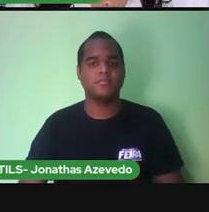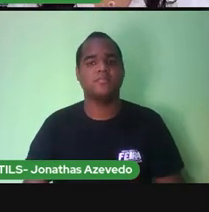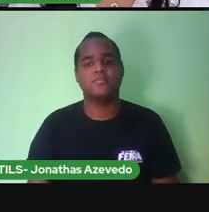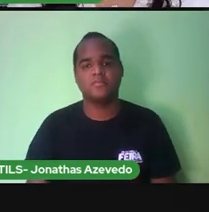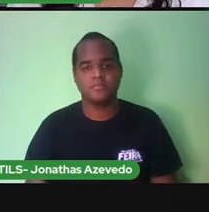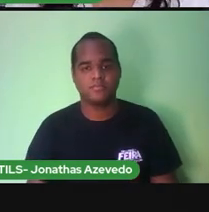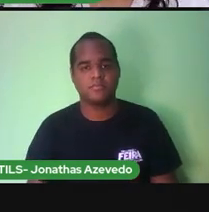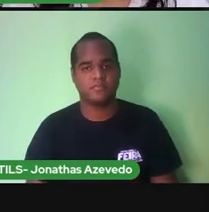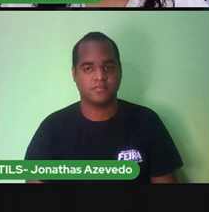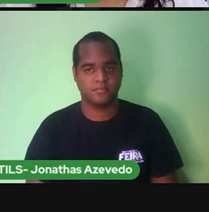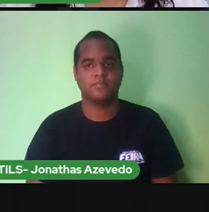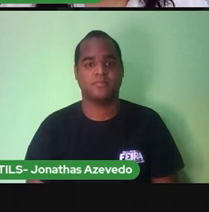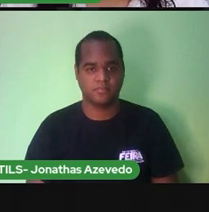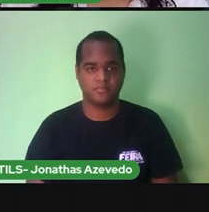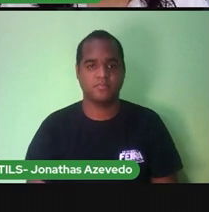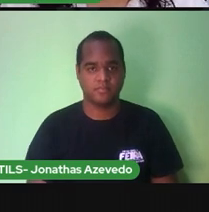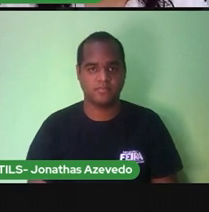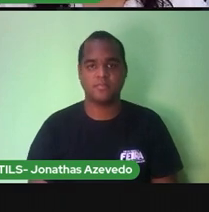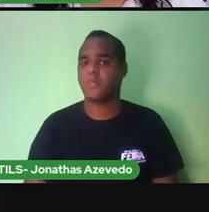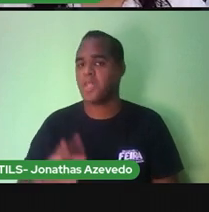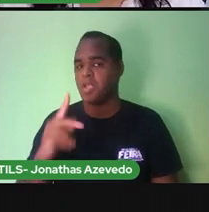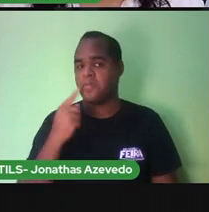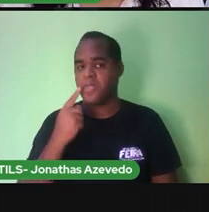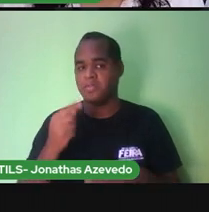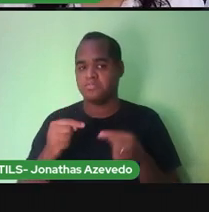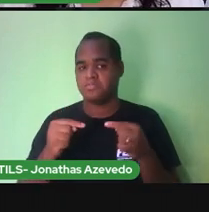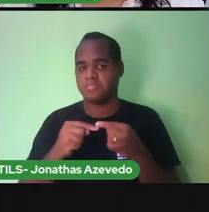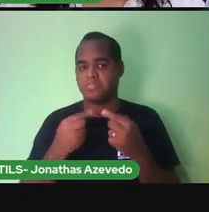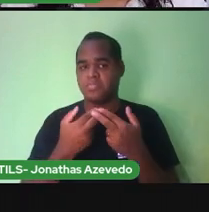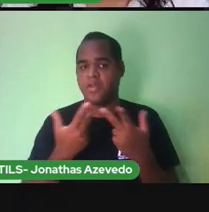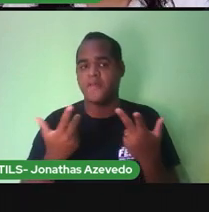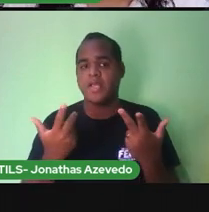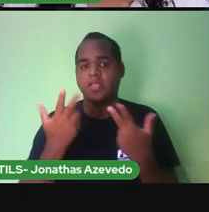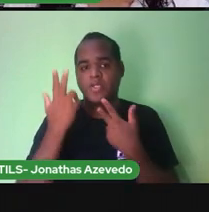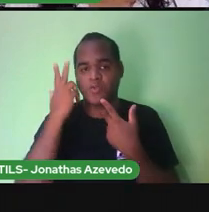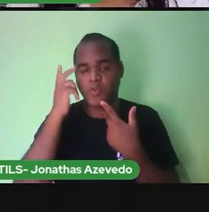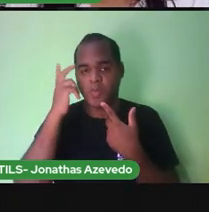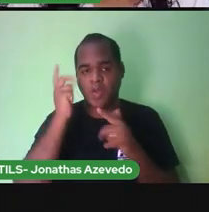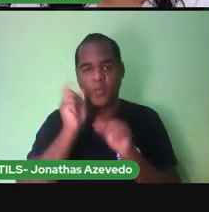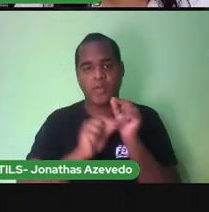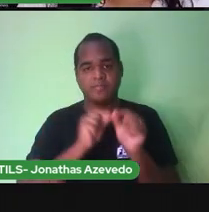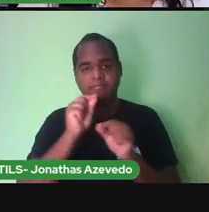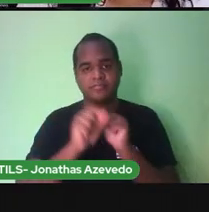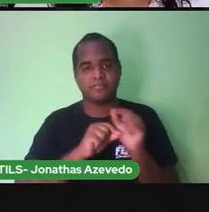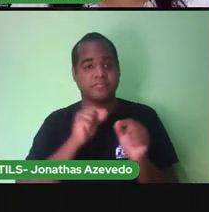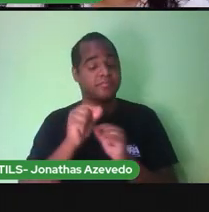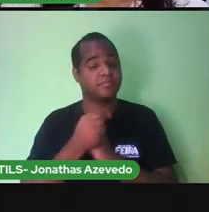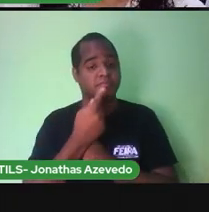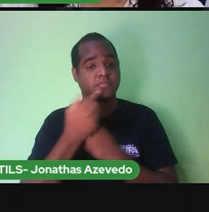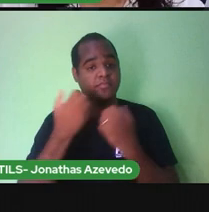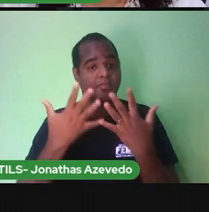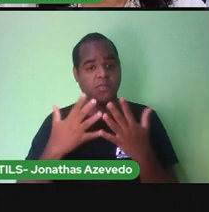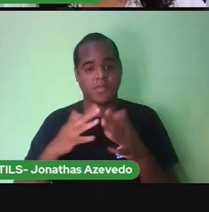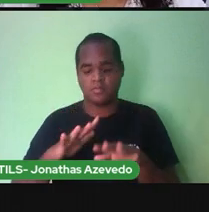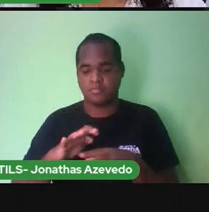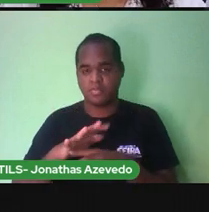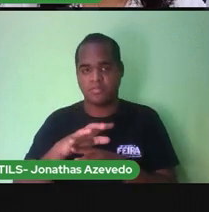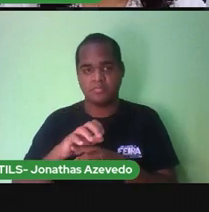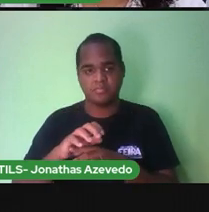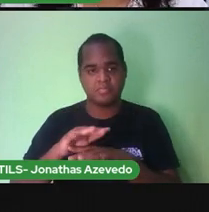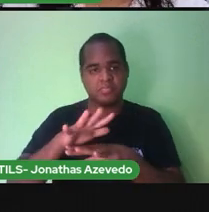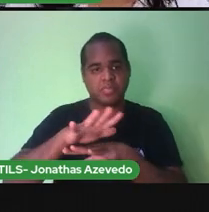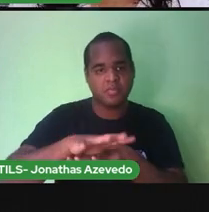As medidas não convencionais Mais comuns São essas Como a que o médio palmo Usou na